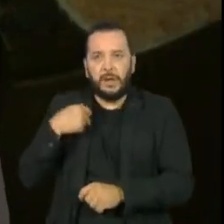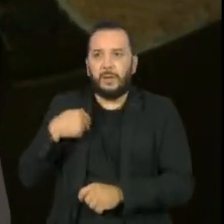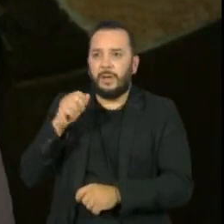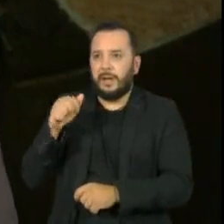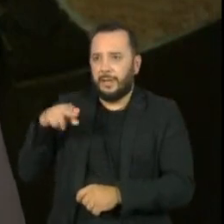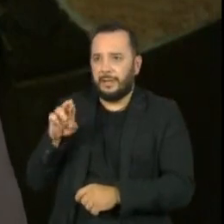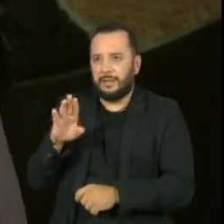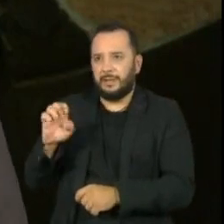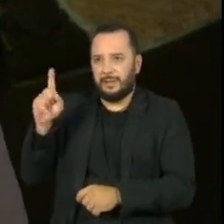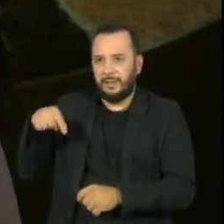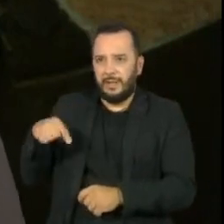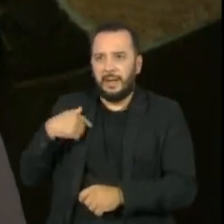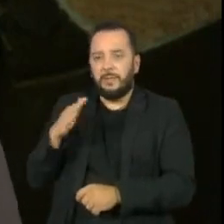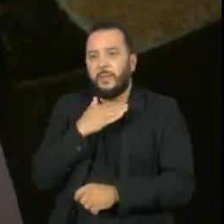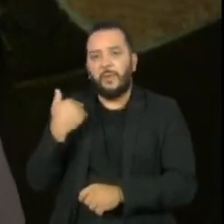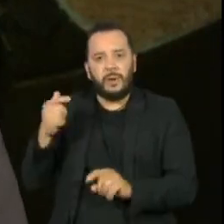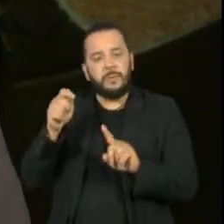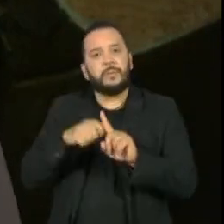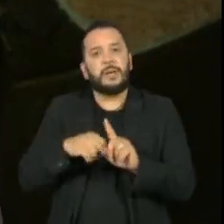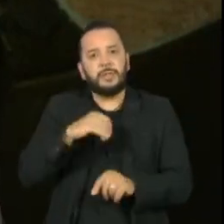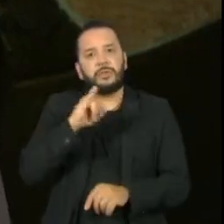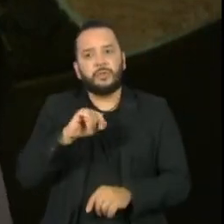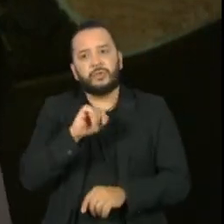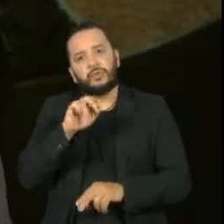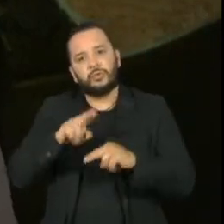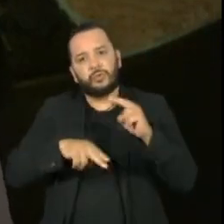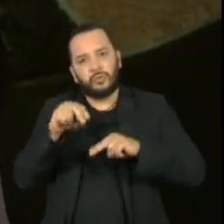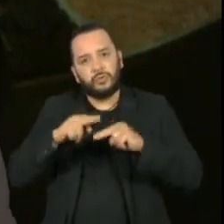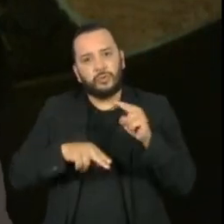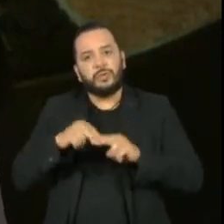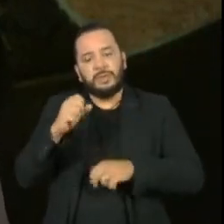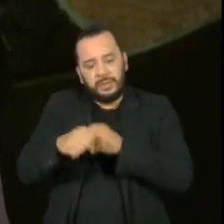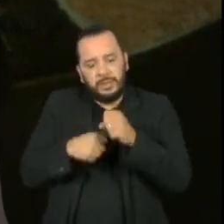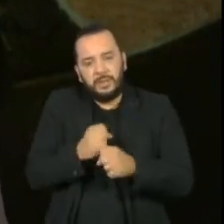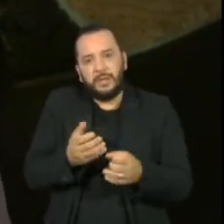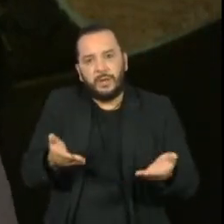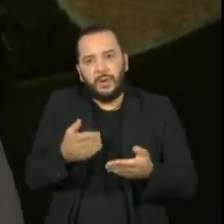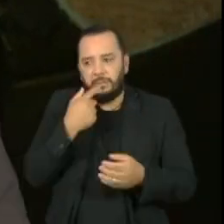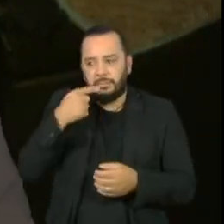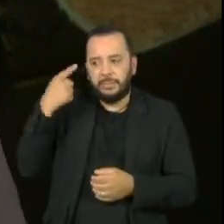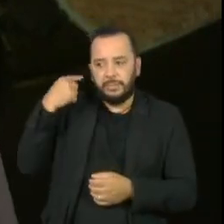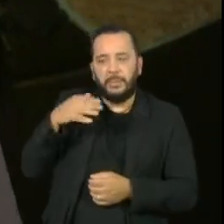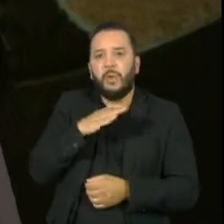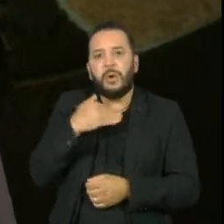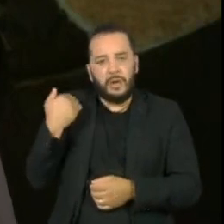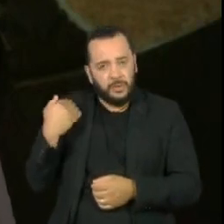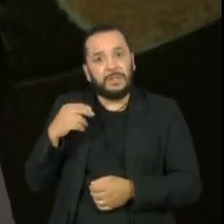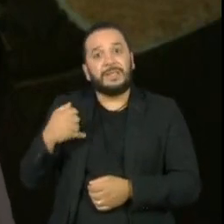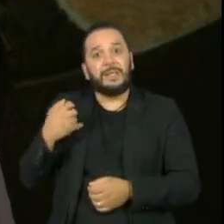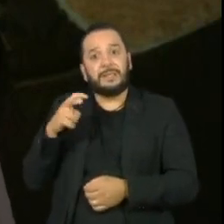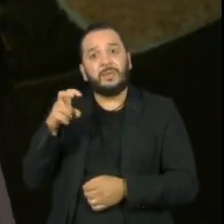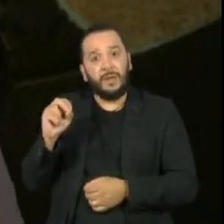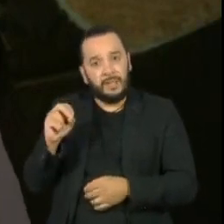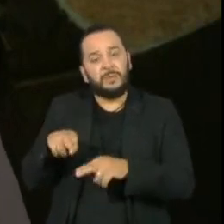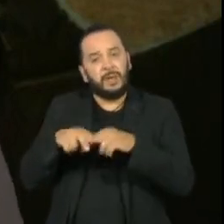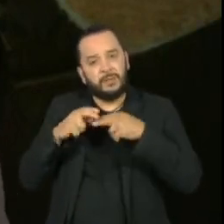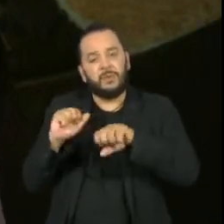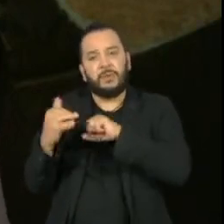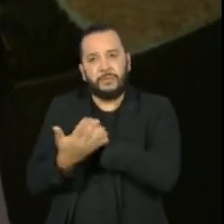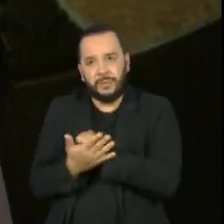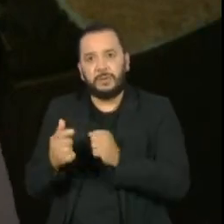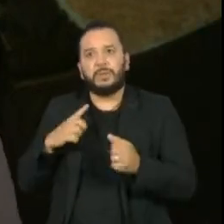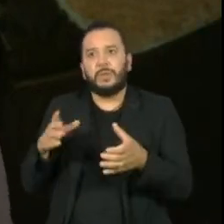Naveiro Russo, que morreu em junho deste ano, aos 50 anos, vítima da Covid-19. O coletivo que está organizando esse evento aqui